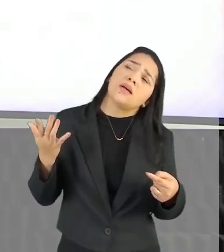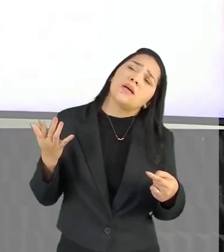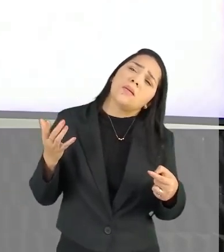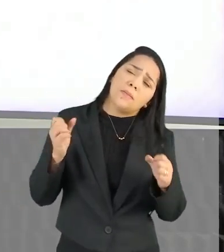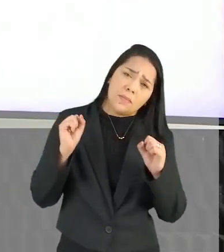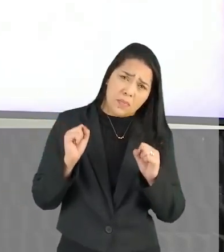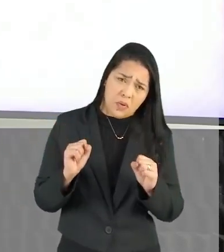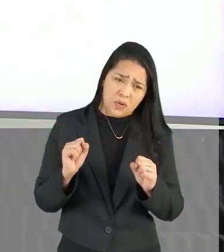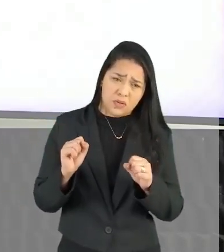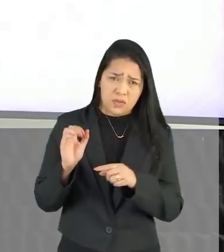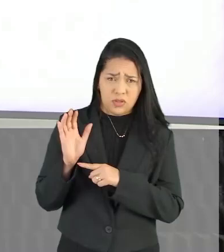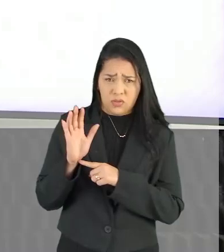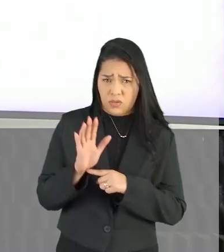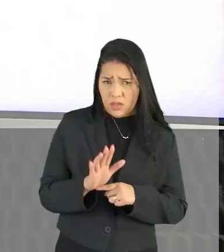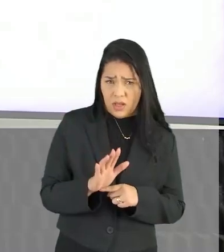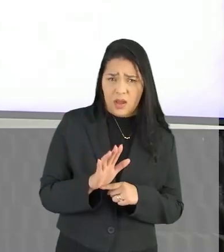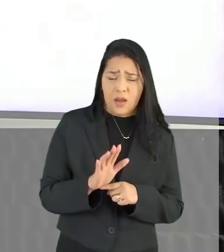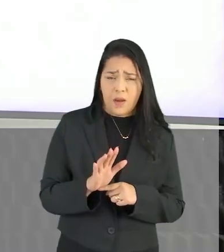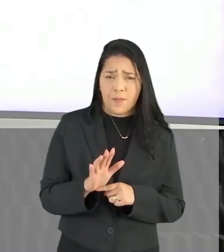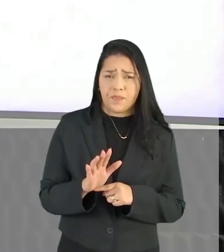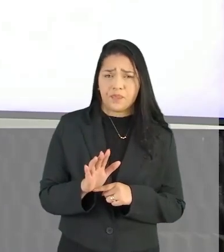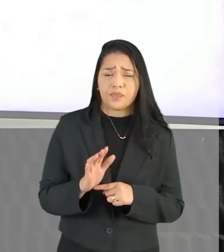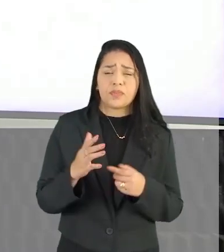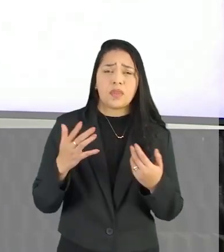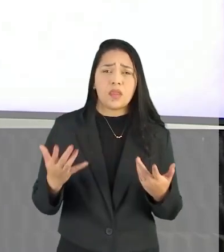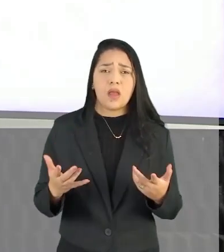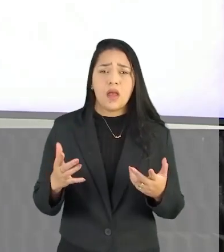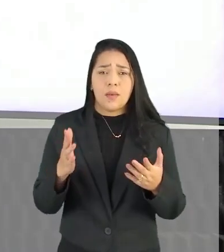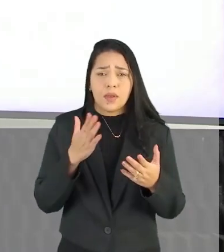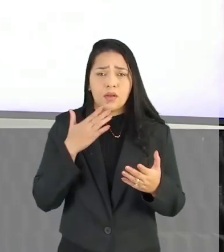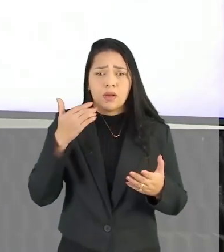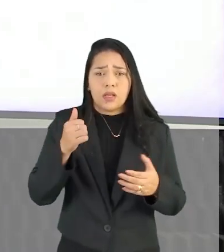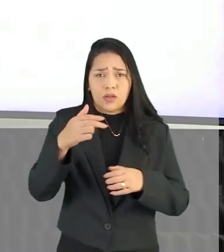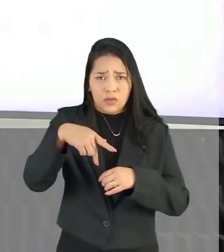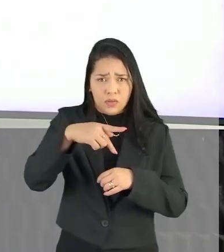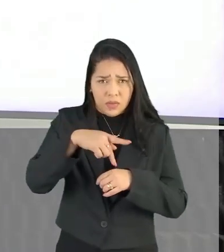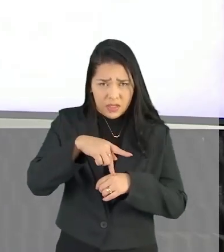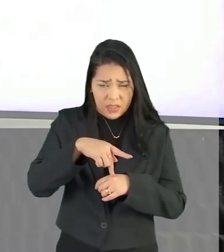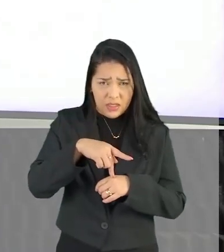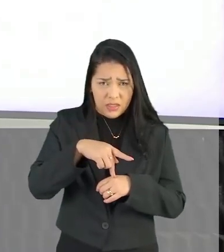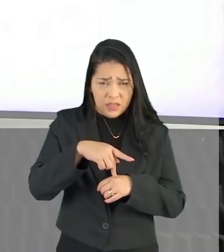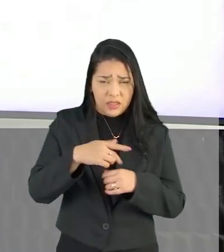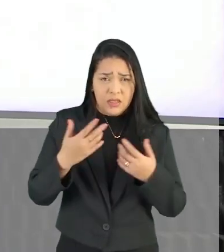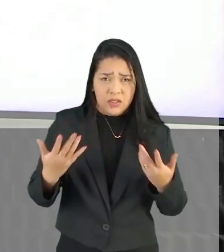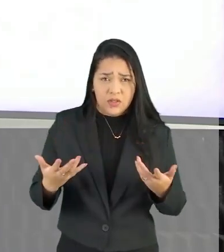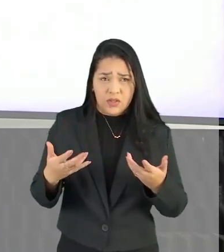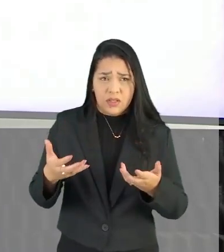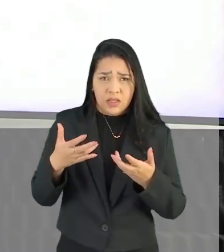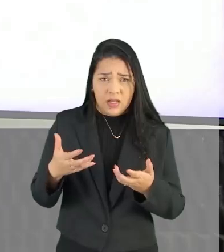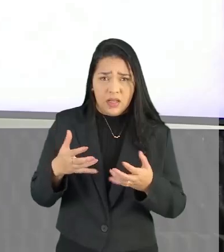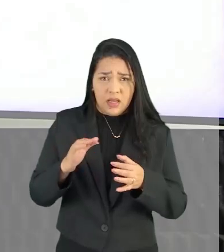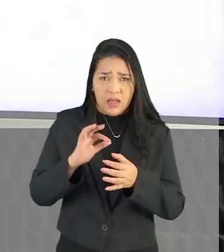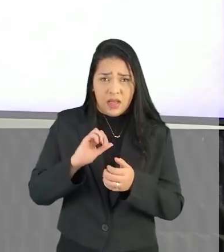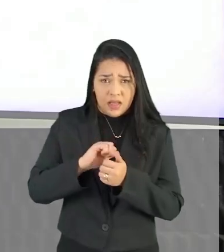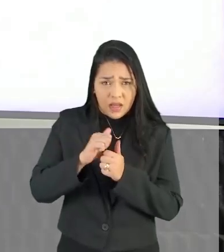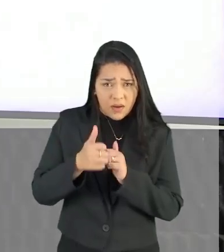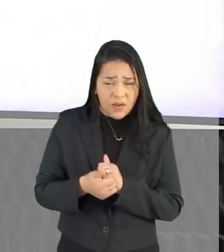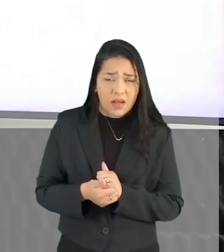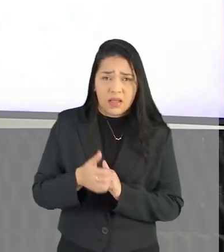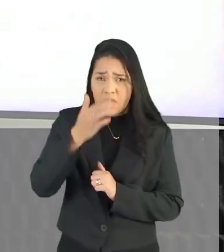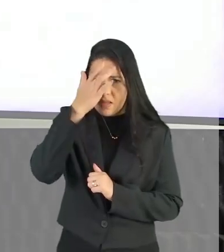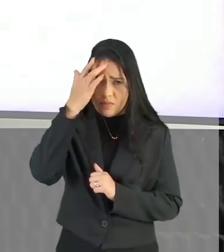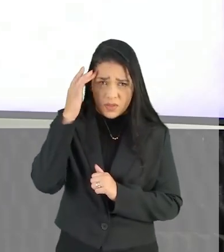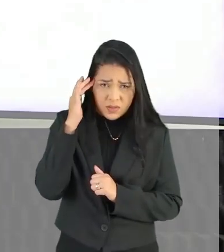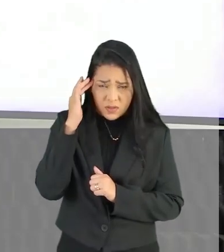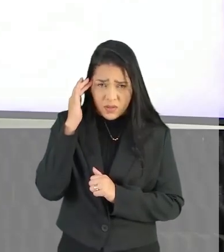indireta Podem contribuir Para a melhoria do país Nesse sentido De tratar De forma adequada As